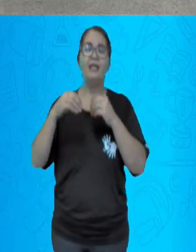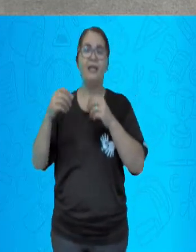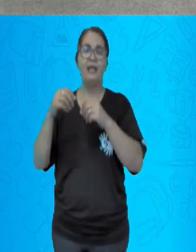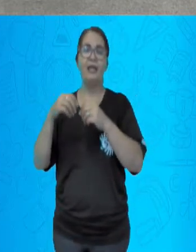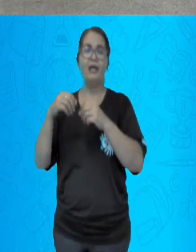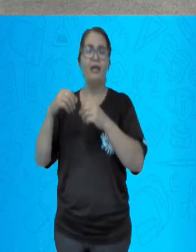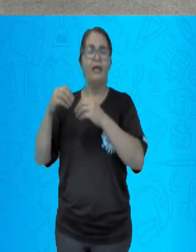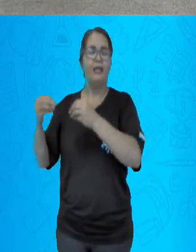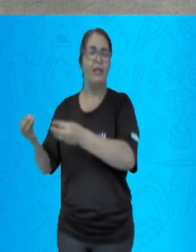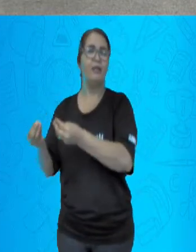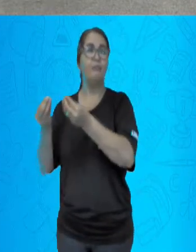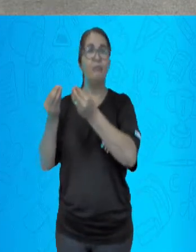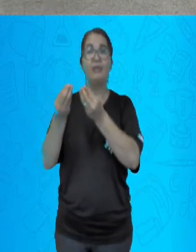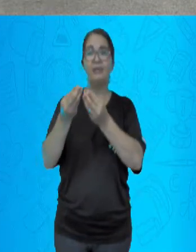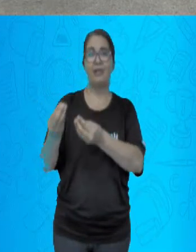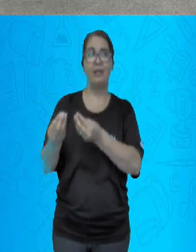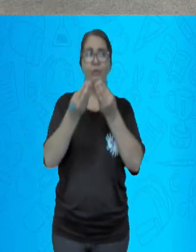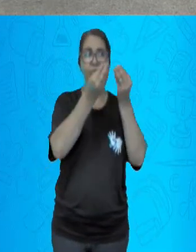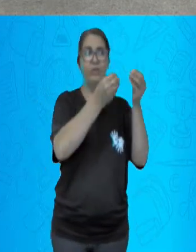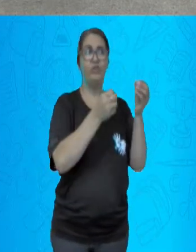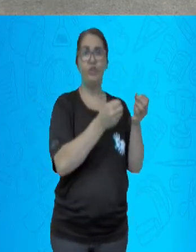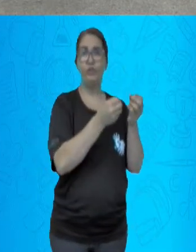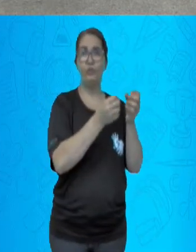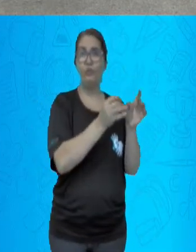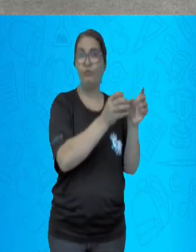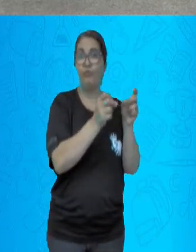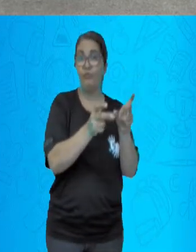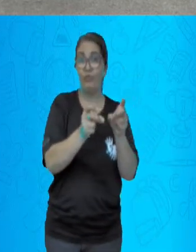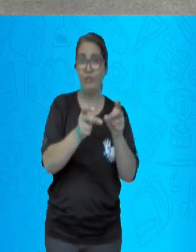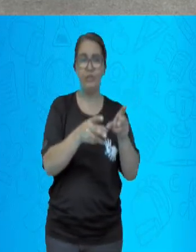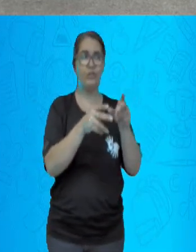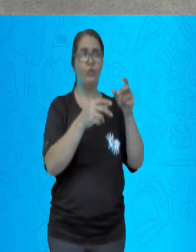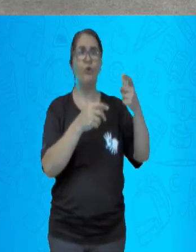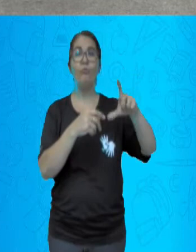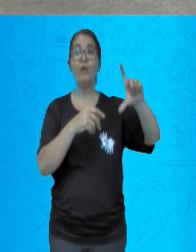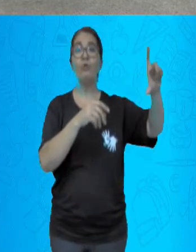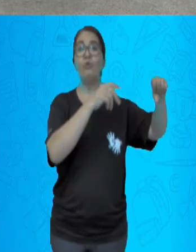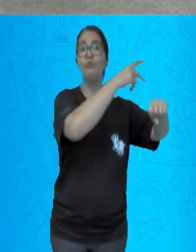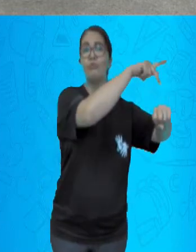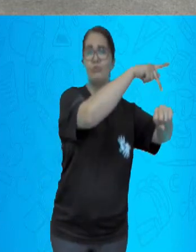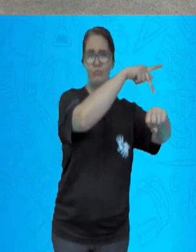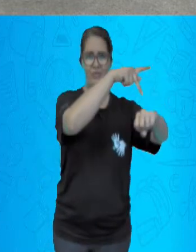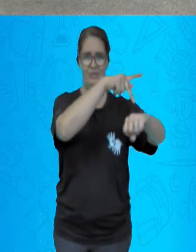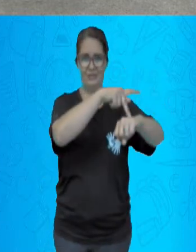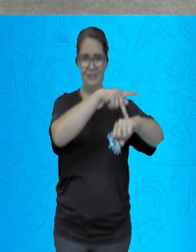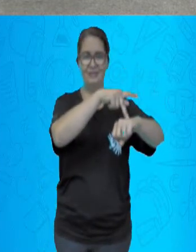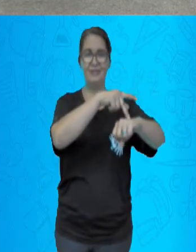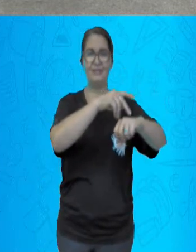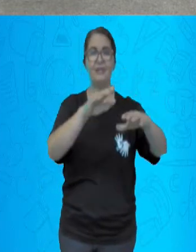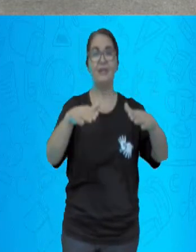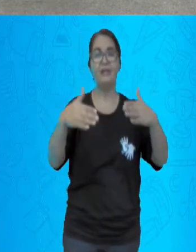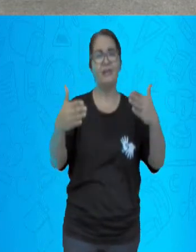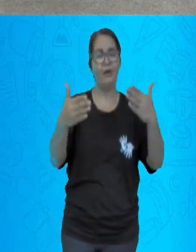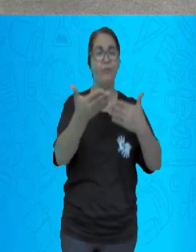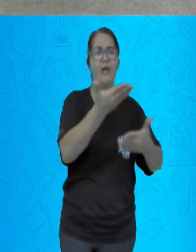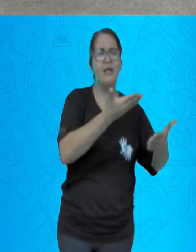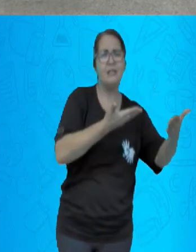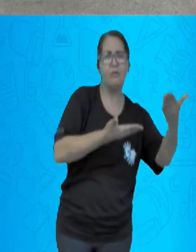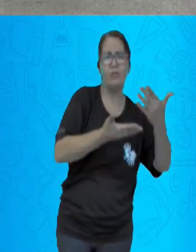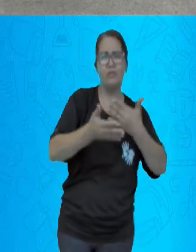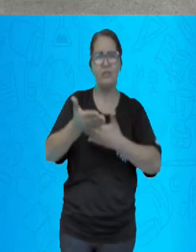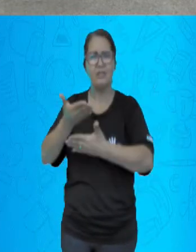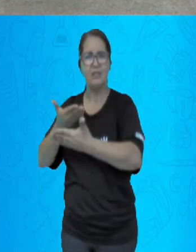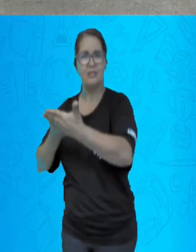ocorreu neste período, por exemplo, foi planejada para tornar mais fluido esse processo. A